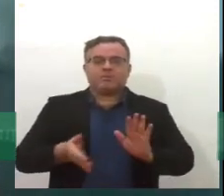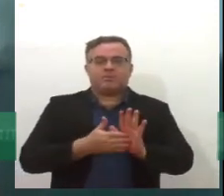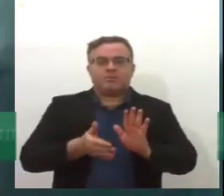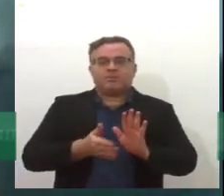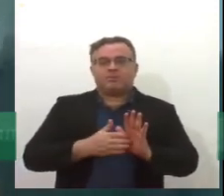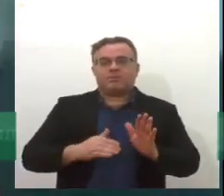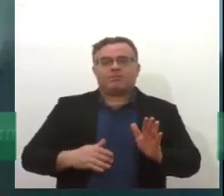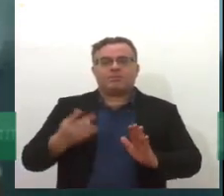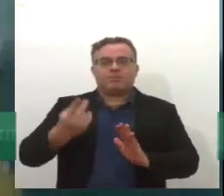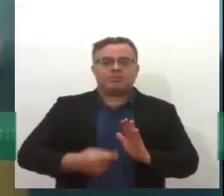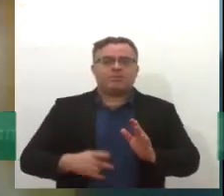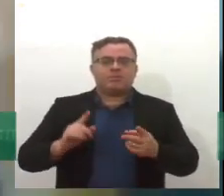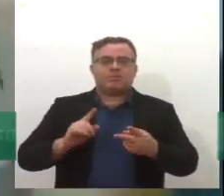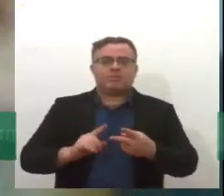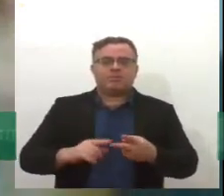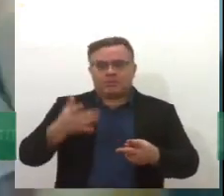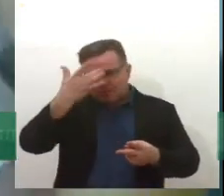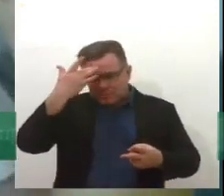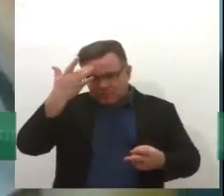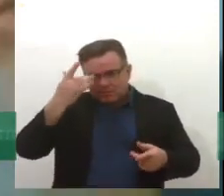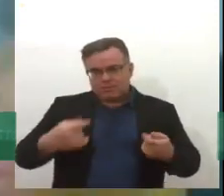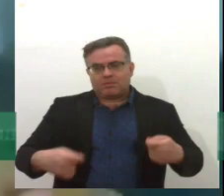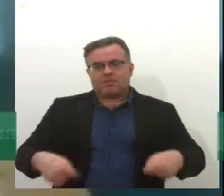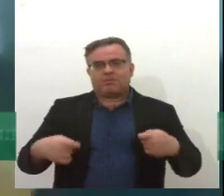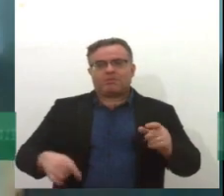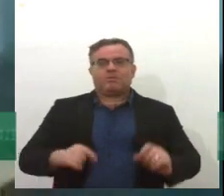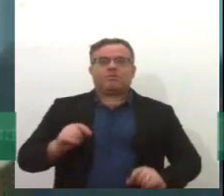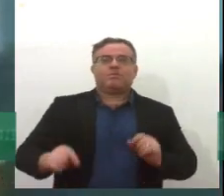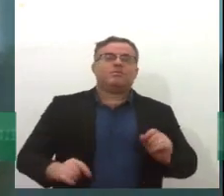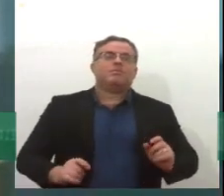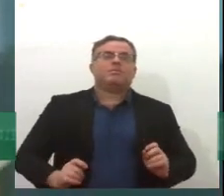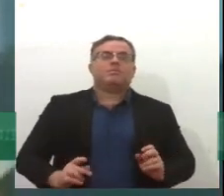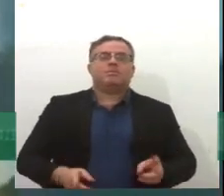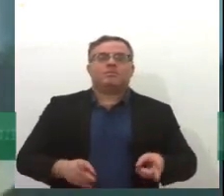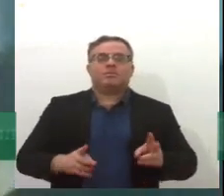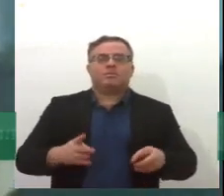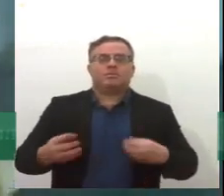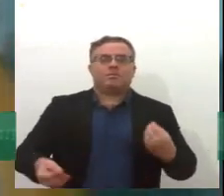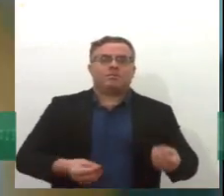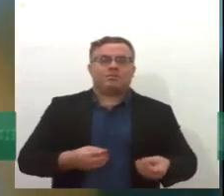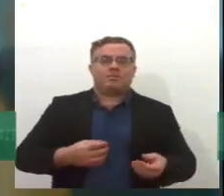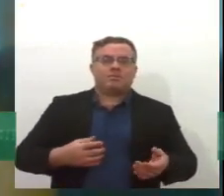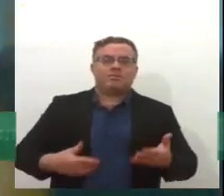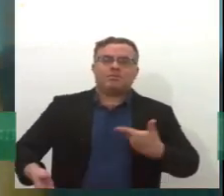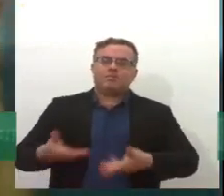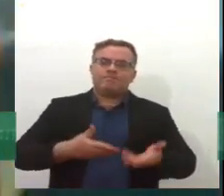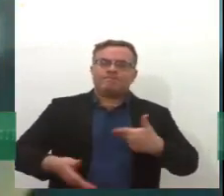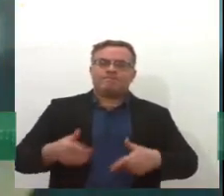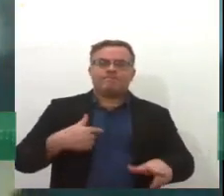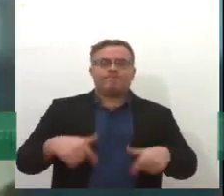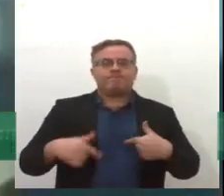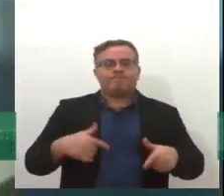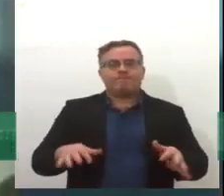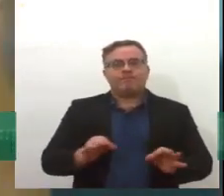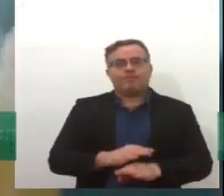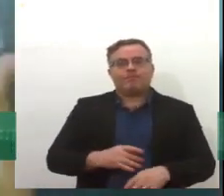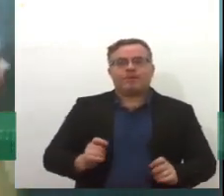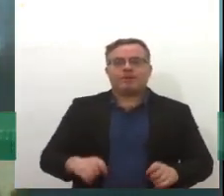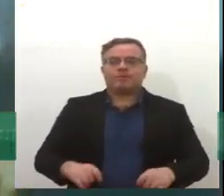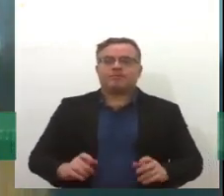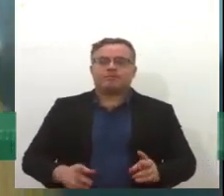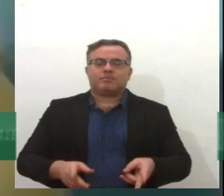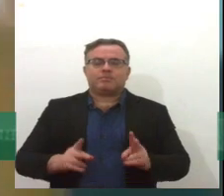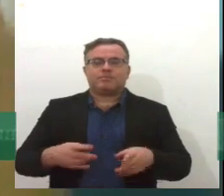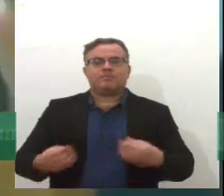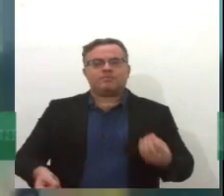projetos de saúde mental precisam pensar nesse sujeito integral, nas suas relações de trabalho, se a pessoa não está bem de